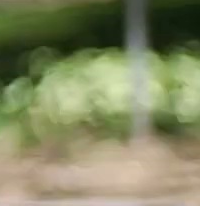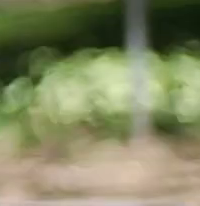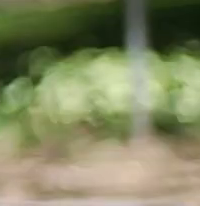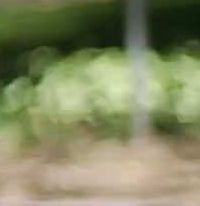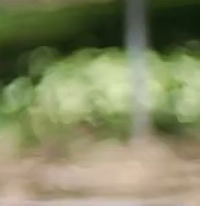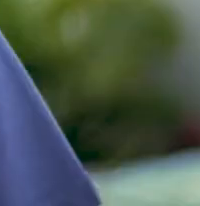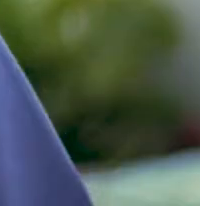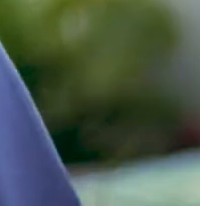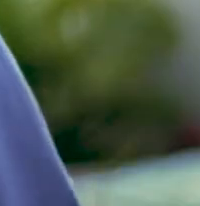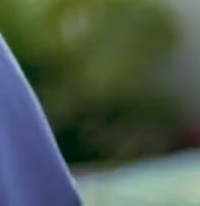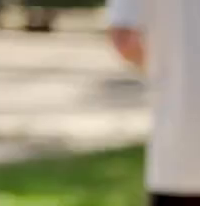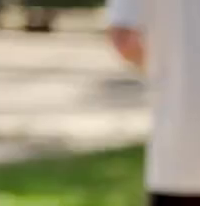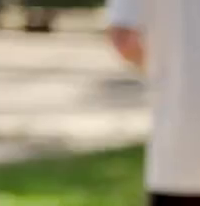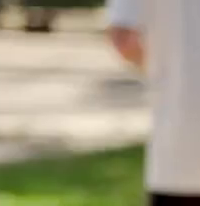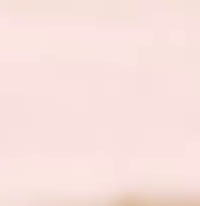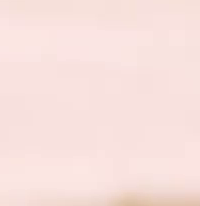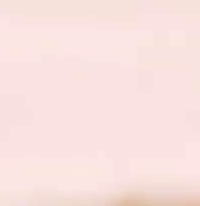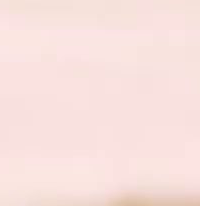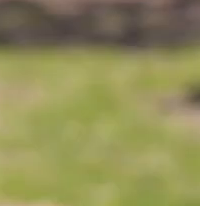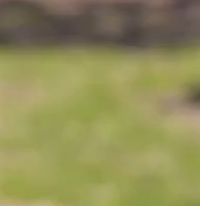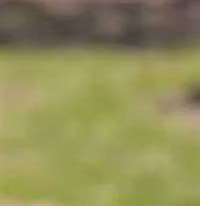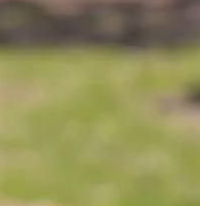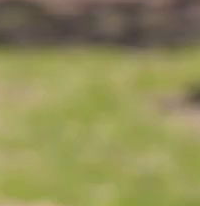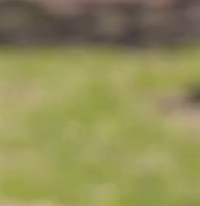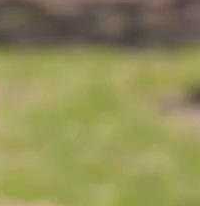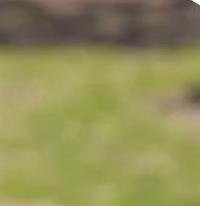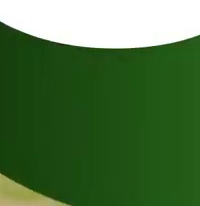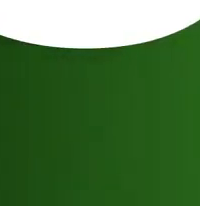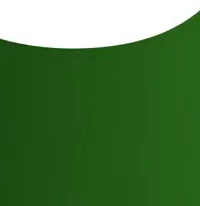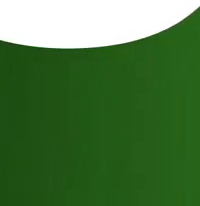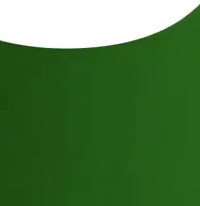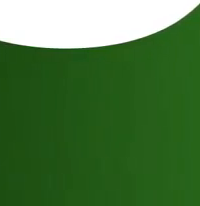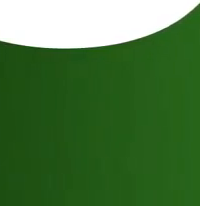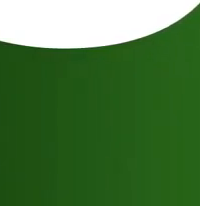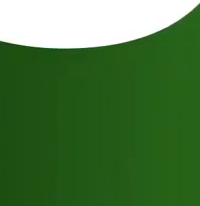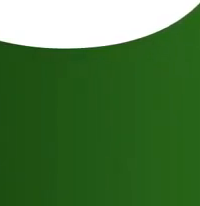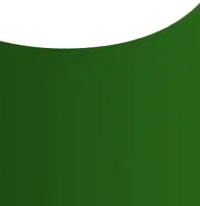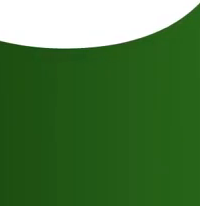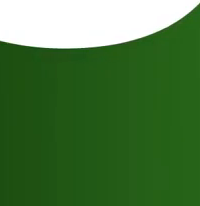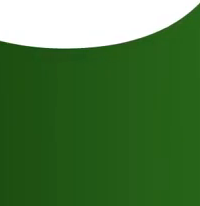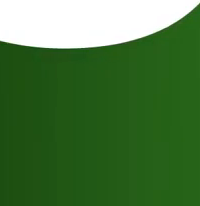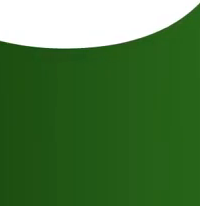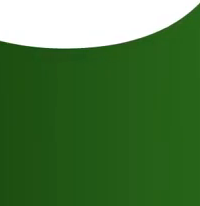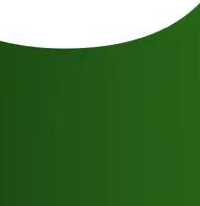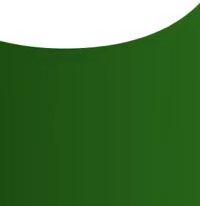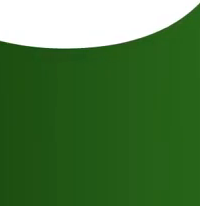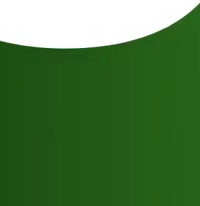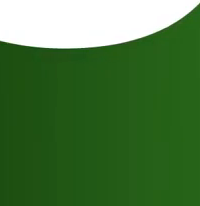É hora do programa de quem tá junto com Porto Alegre. É hora de Melo 15.